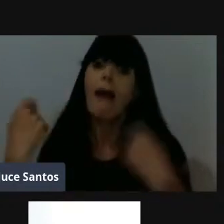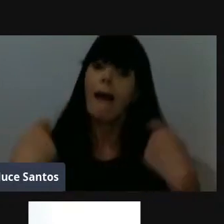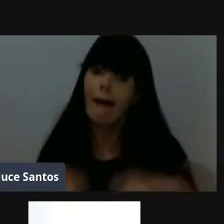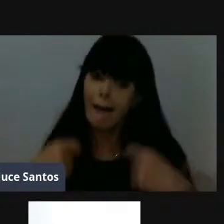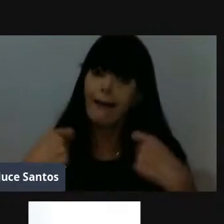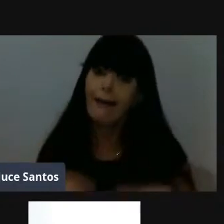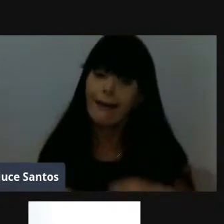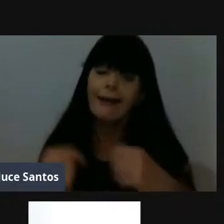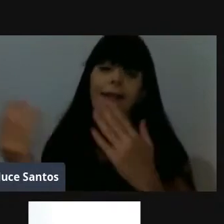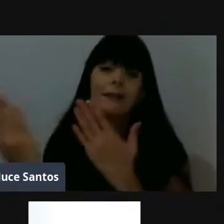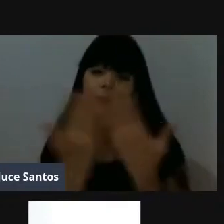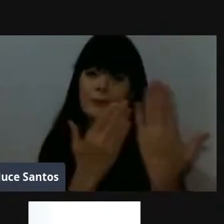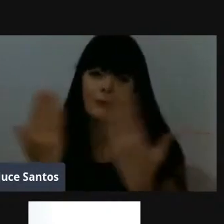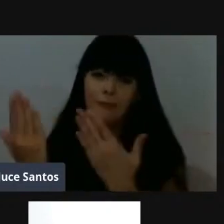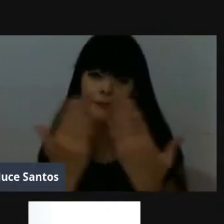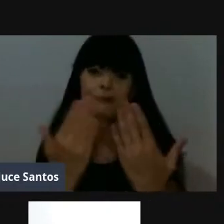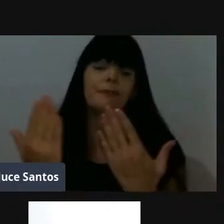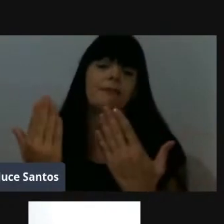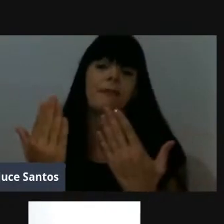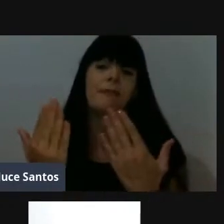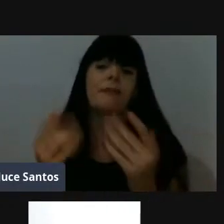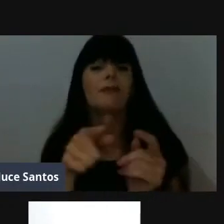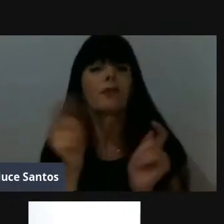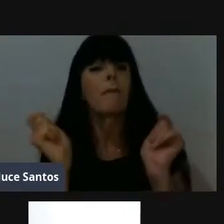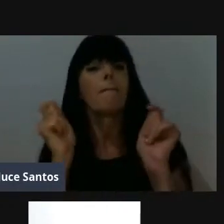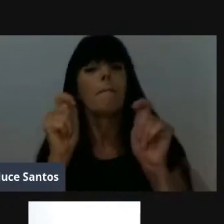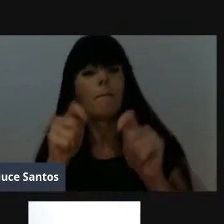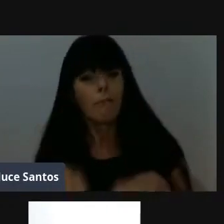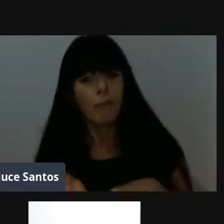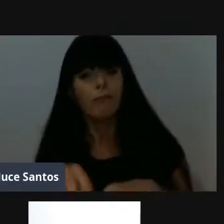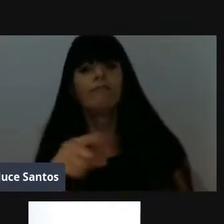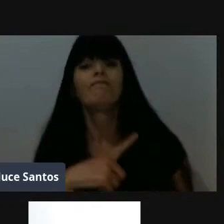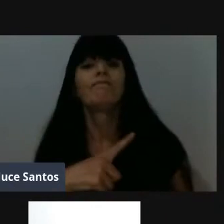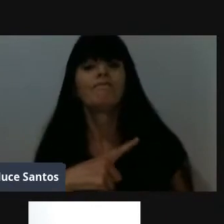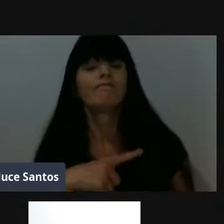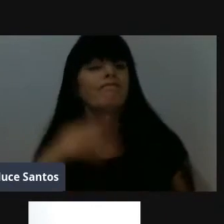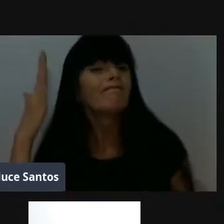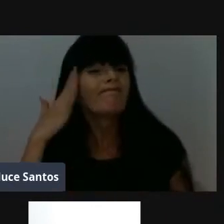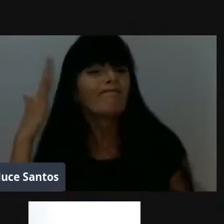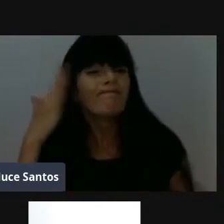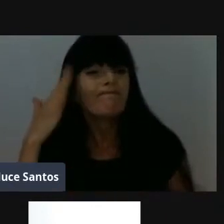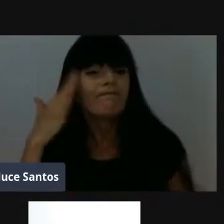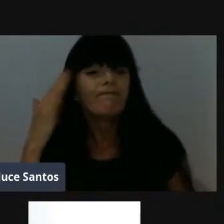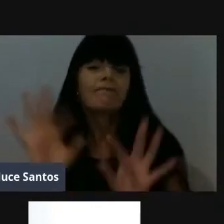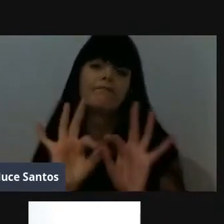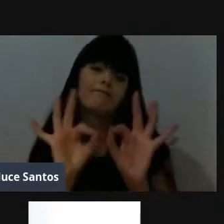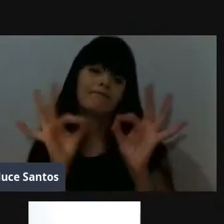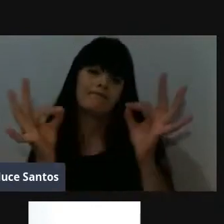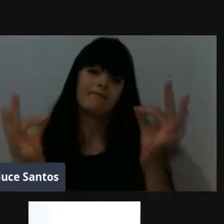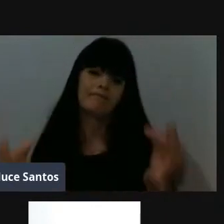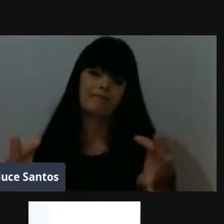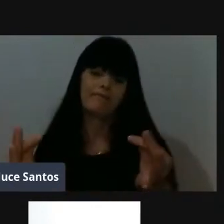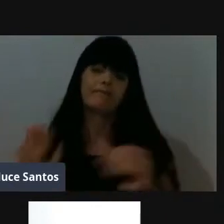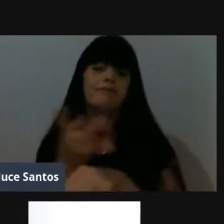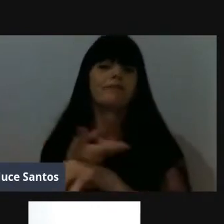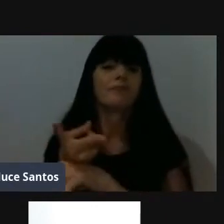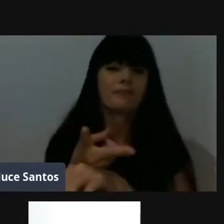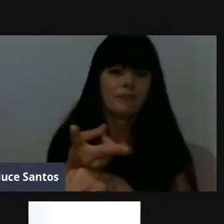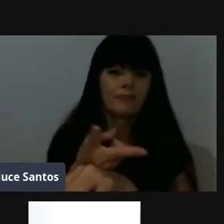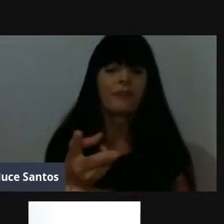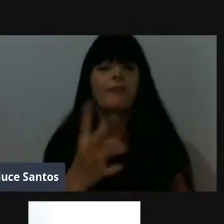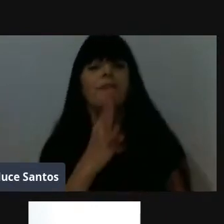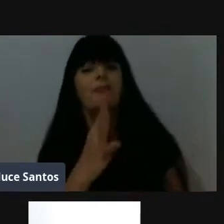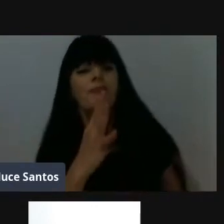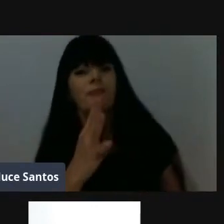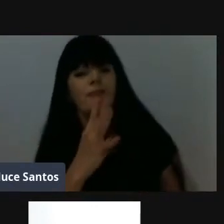estudar, né, então, sempre há muito a acrescentar, todos vocês possam mesmo sempre ter essa sabedoria e essa humildade